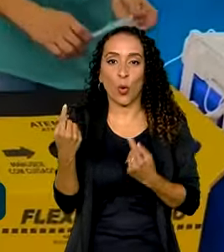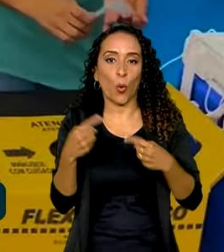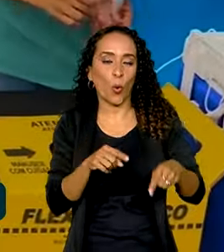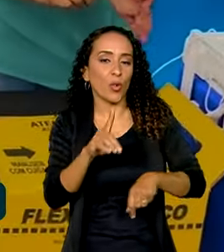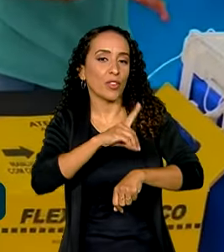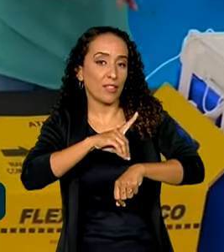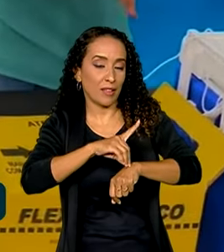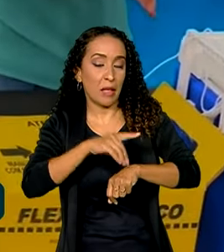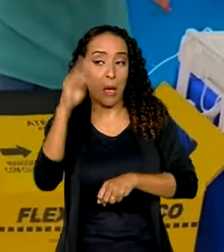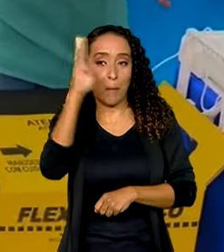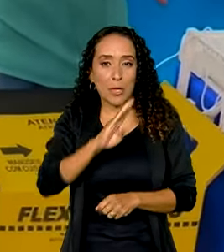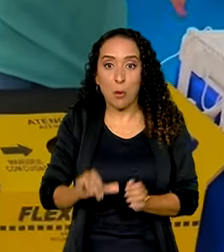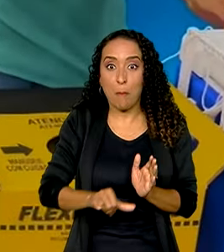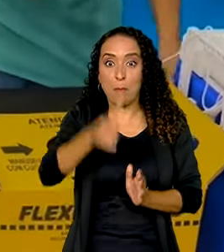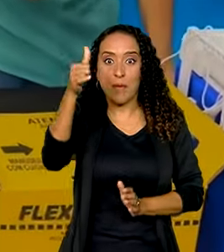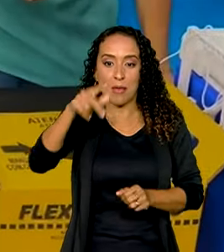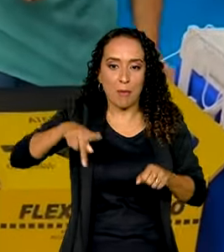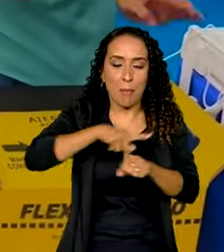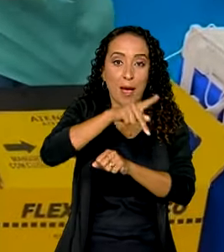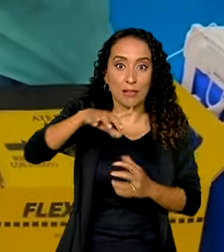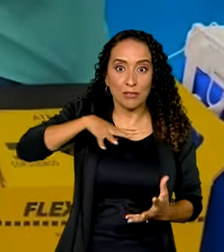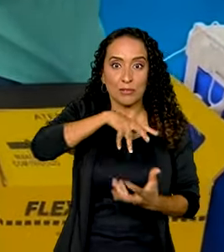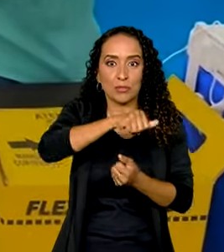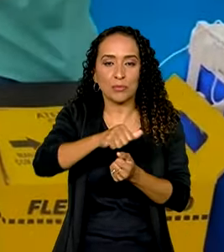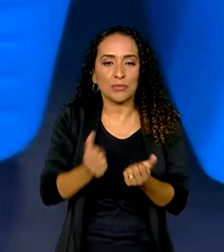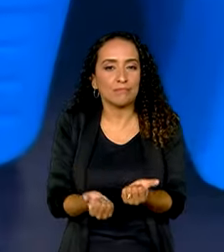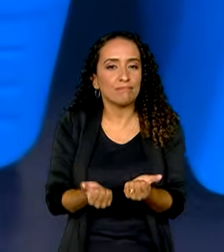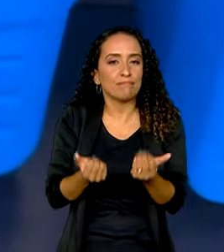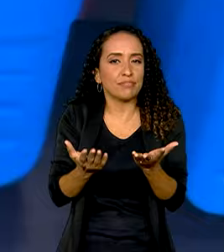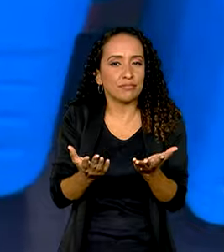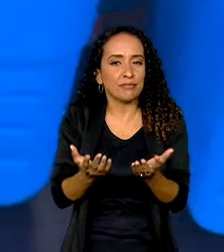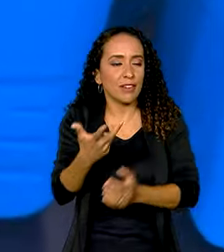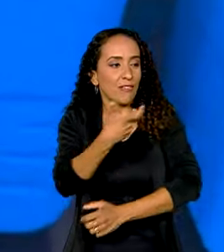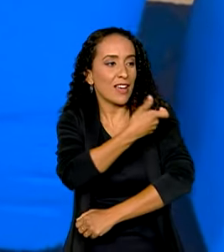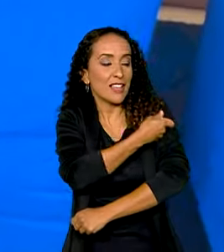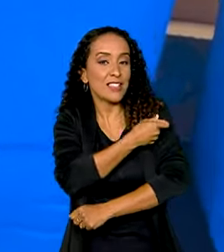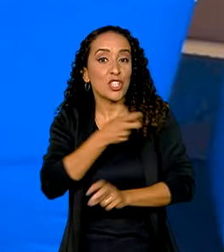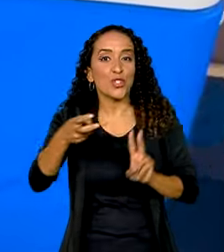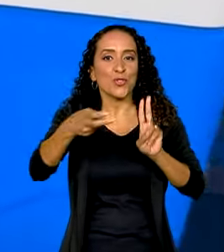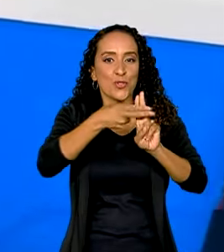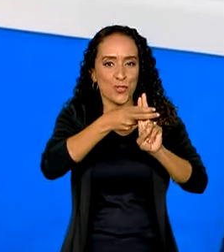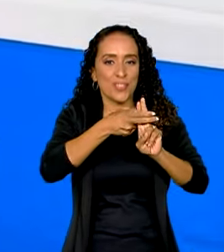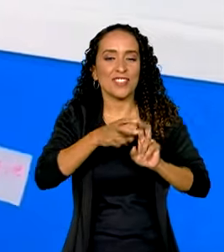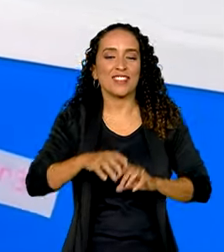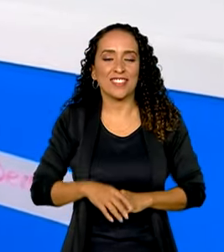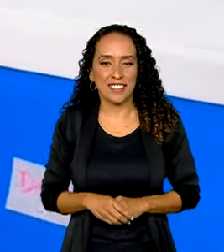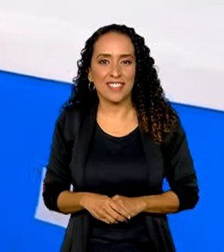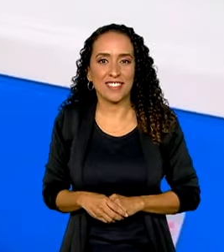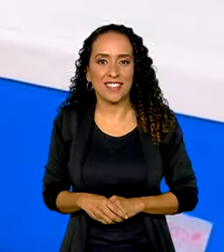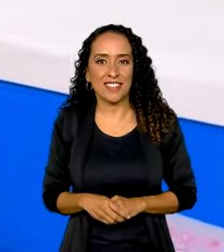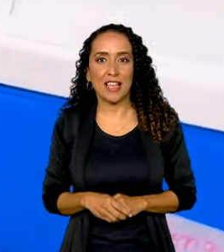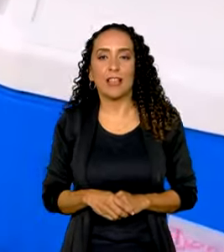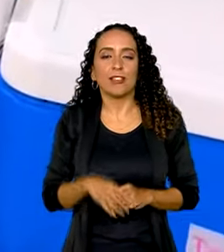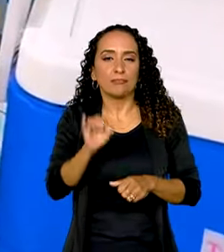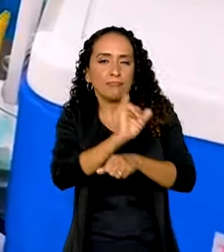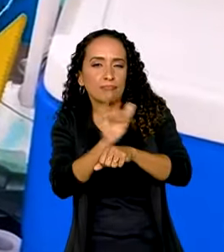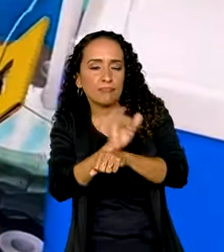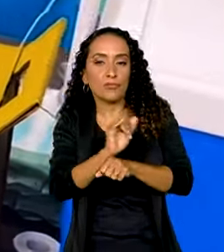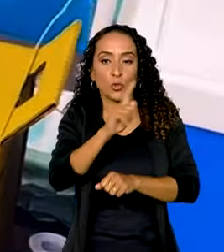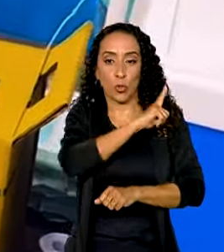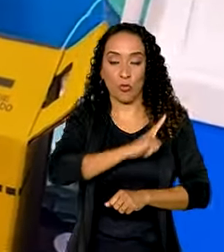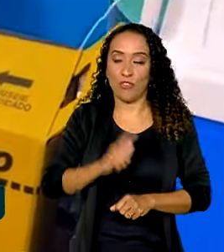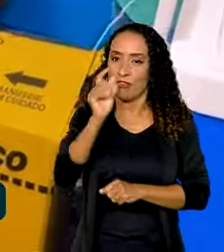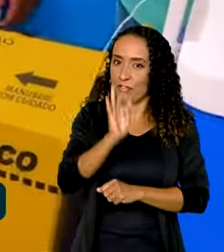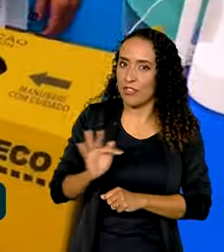O Brasil é o primeiro país do mundo a disponibilizar essa vacina no sistema público de saúde. A estratégia do governo